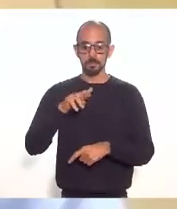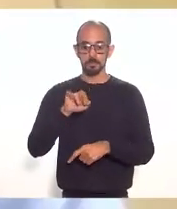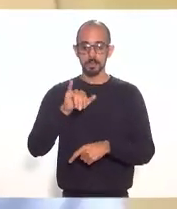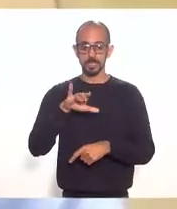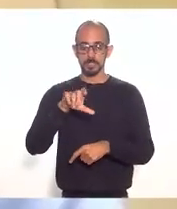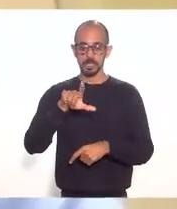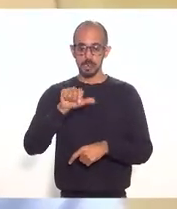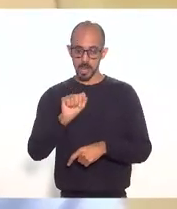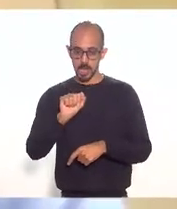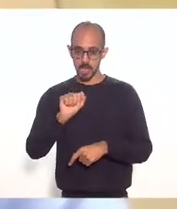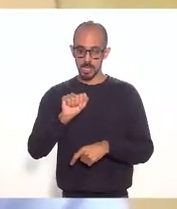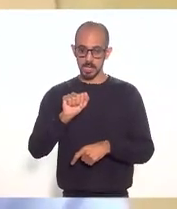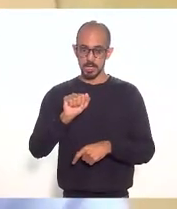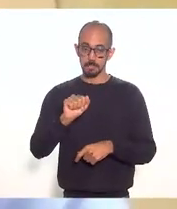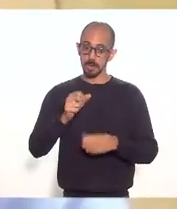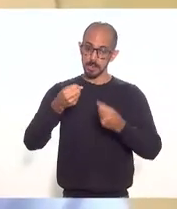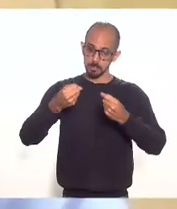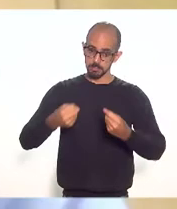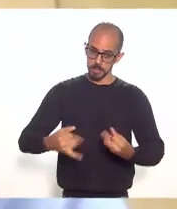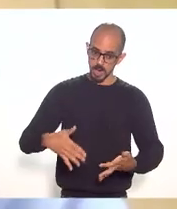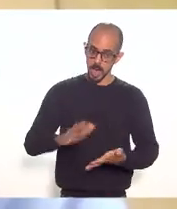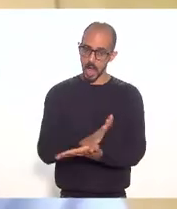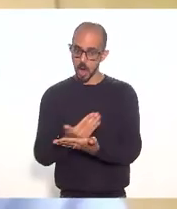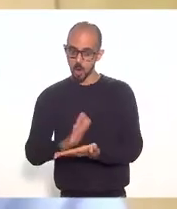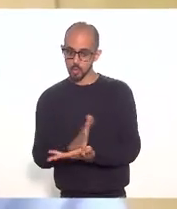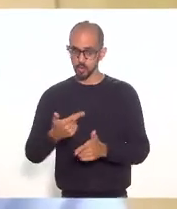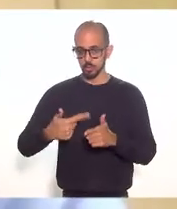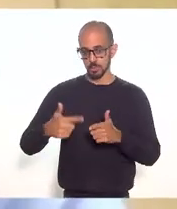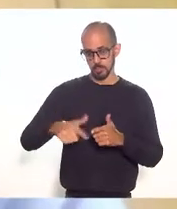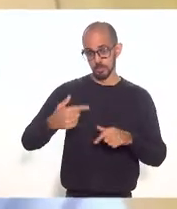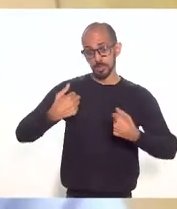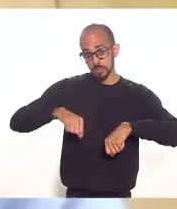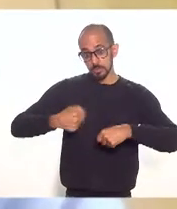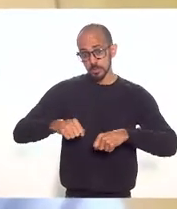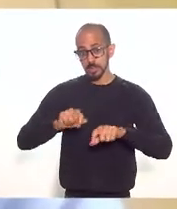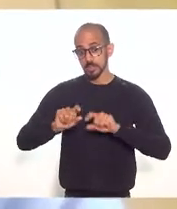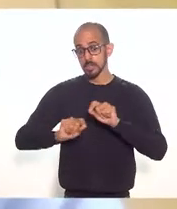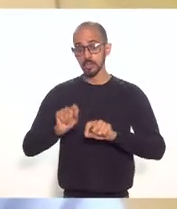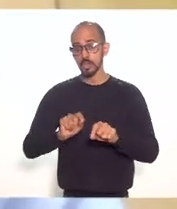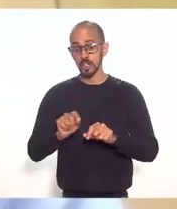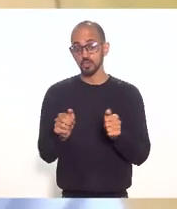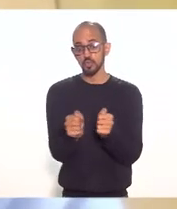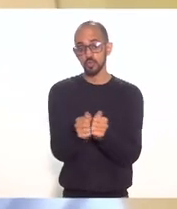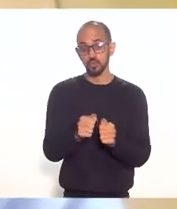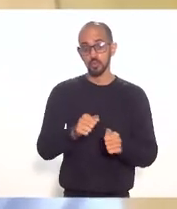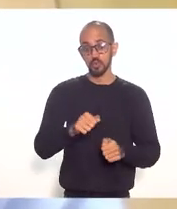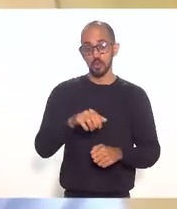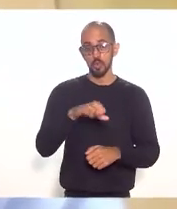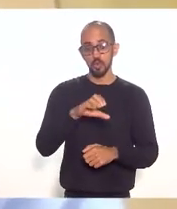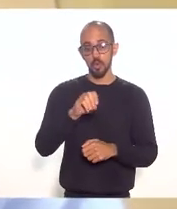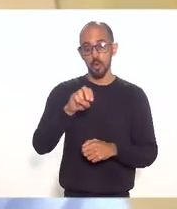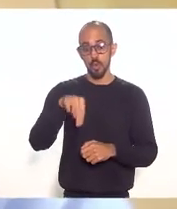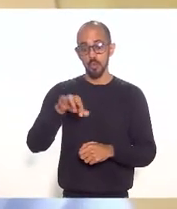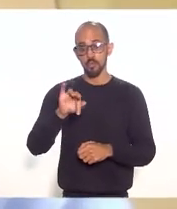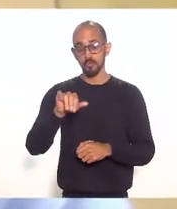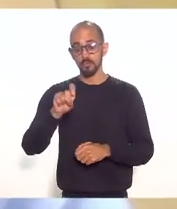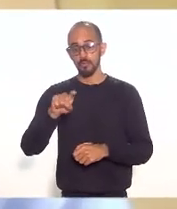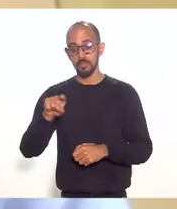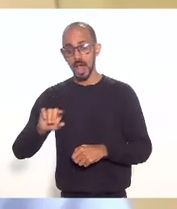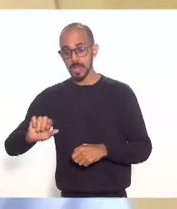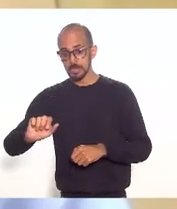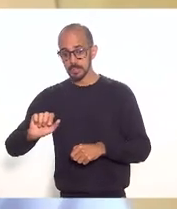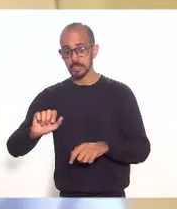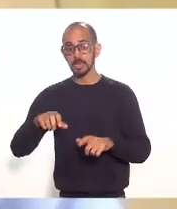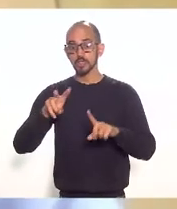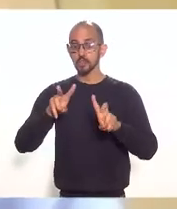gente precisa estar alinhado com a resolução com o FAES, que reza sobre o assunto do benefício fiscal para o